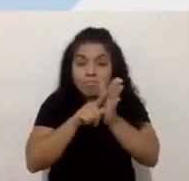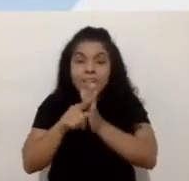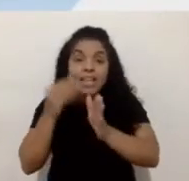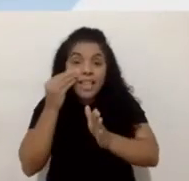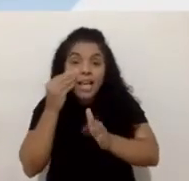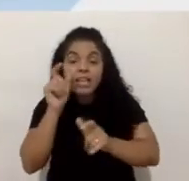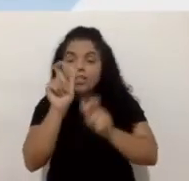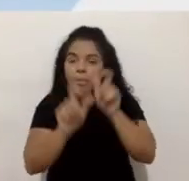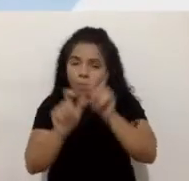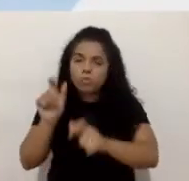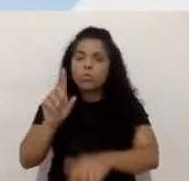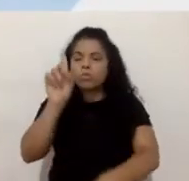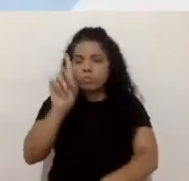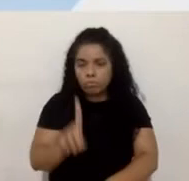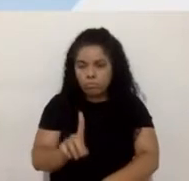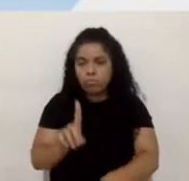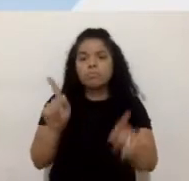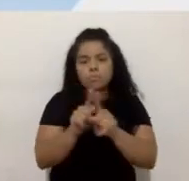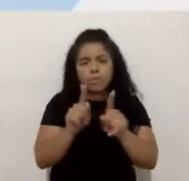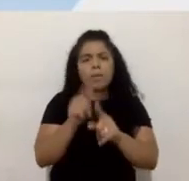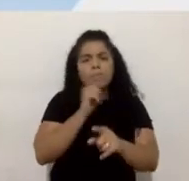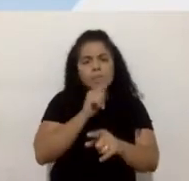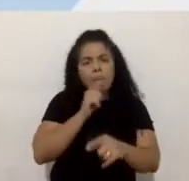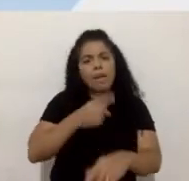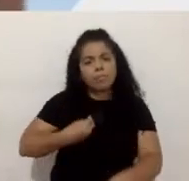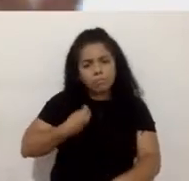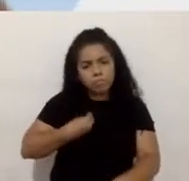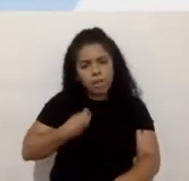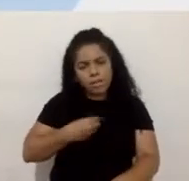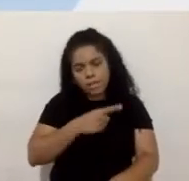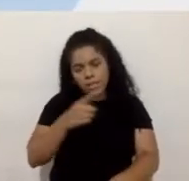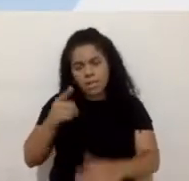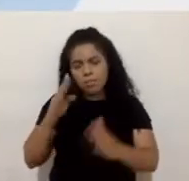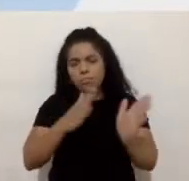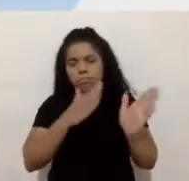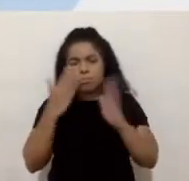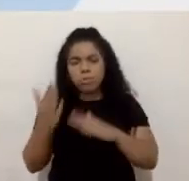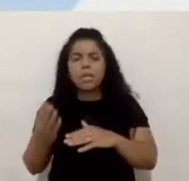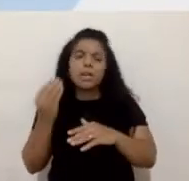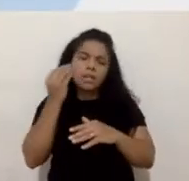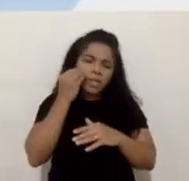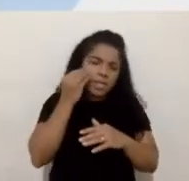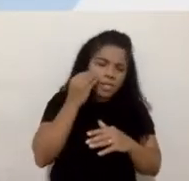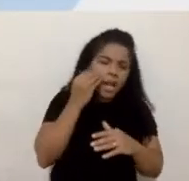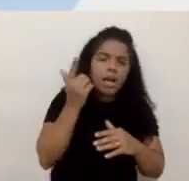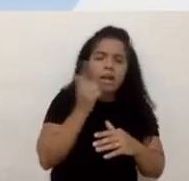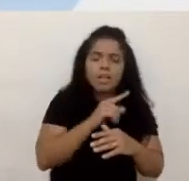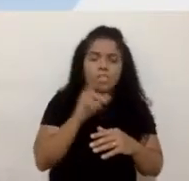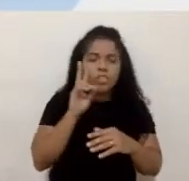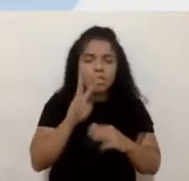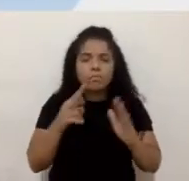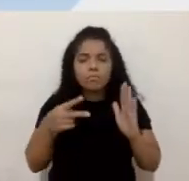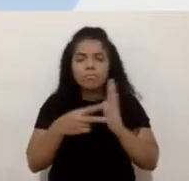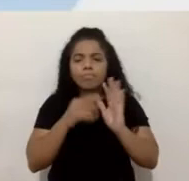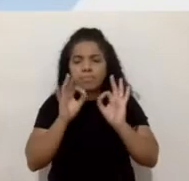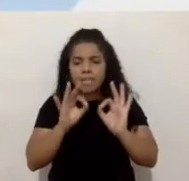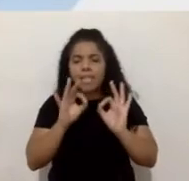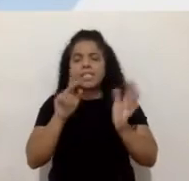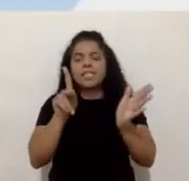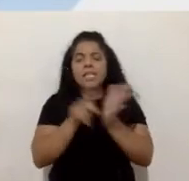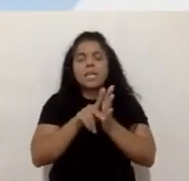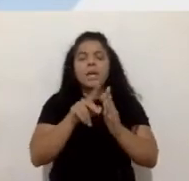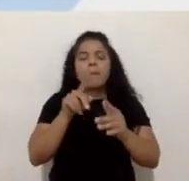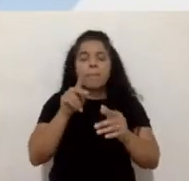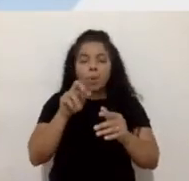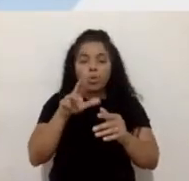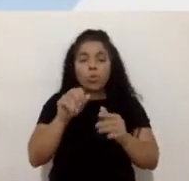deficiências, para que elas também participem desse processo de testar, de validar esse produto que vai ser para elas também. Então,